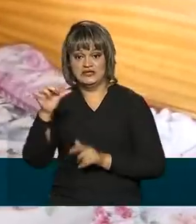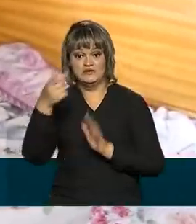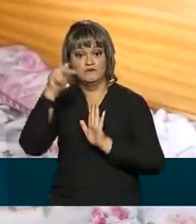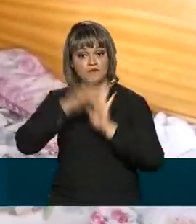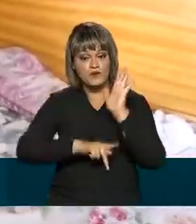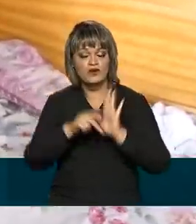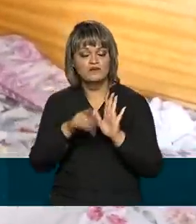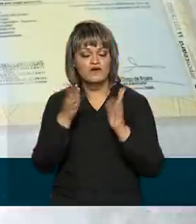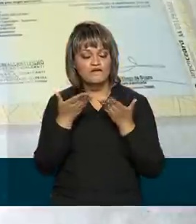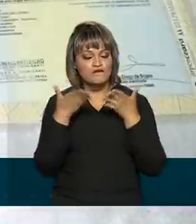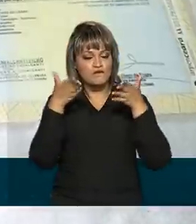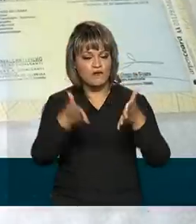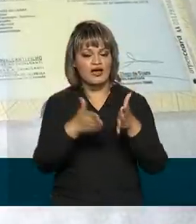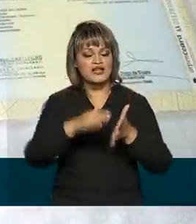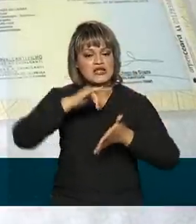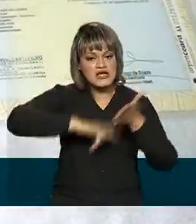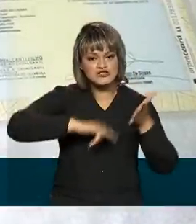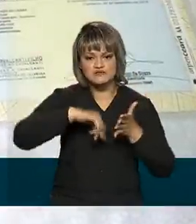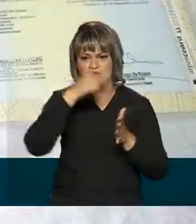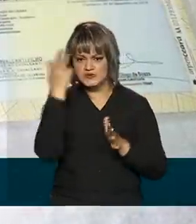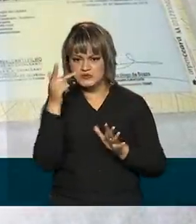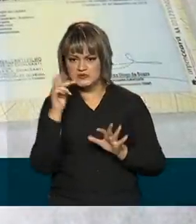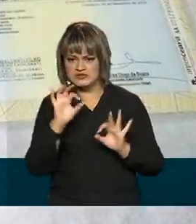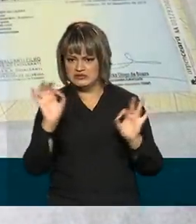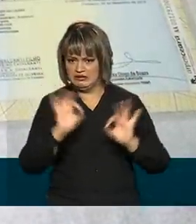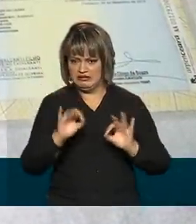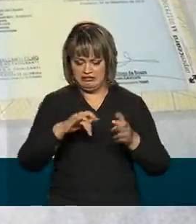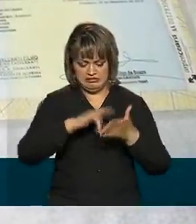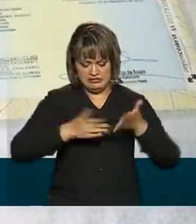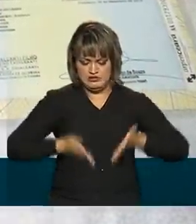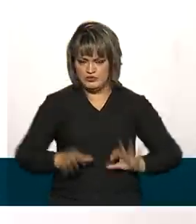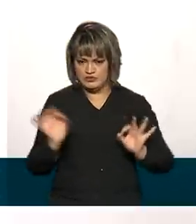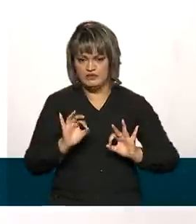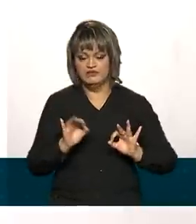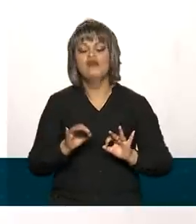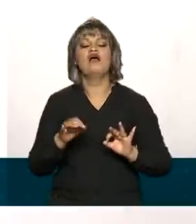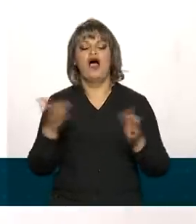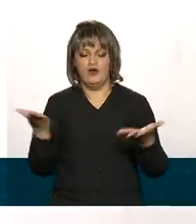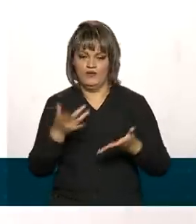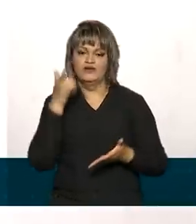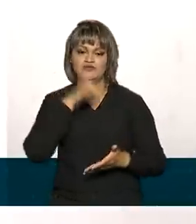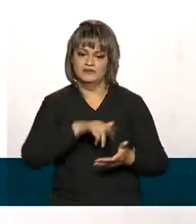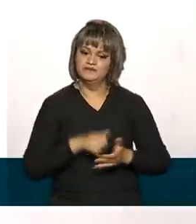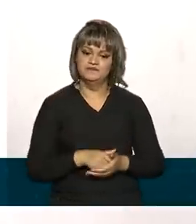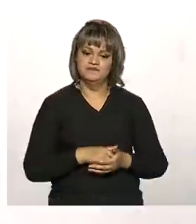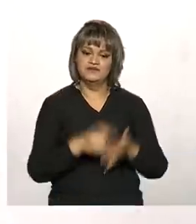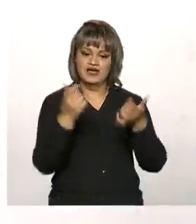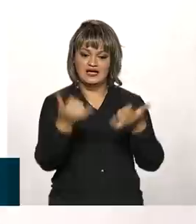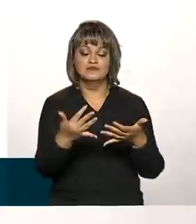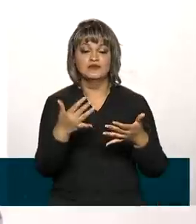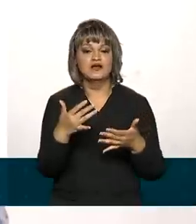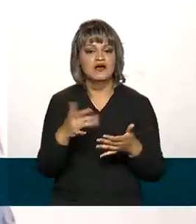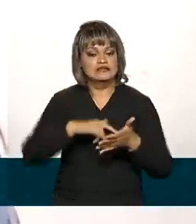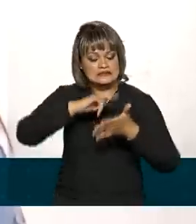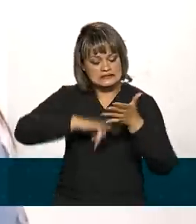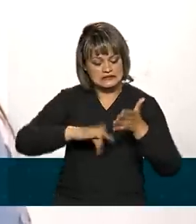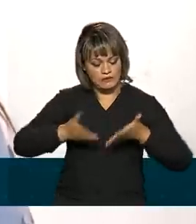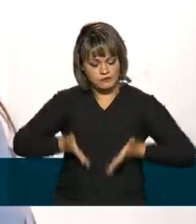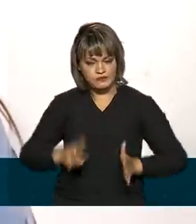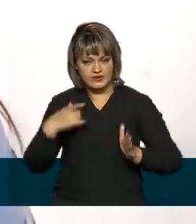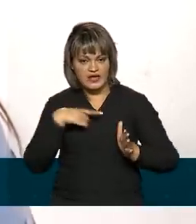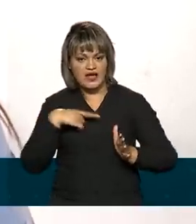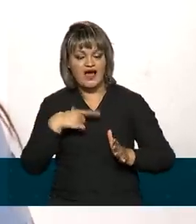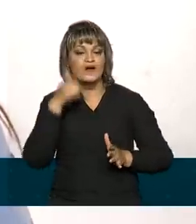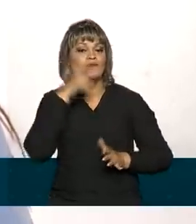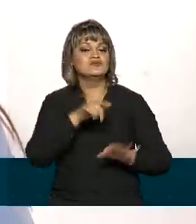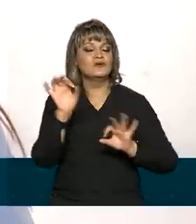direcionado ao registro de quem não tem certidão de nascimento. A partir do registro de nascimento é que é